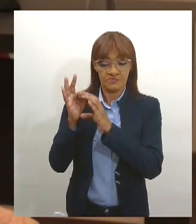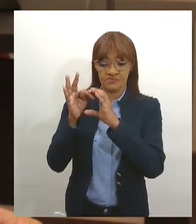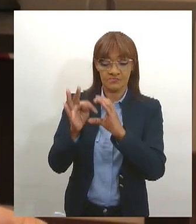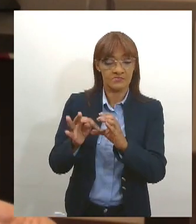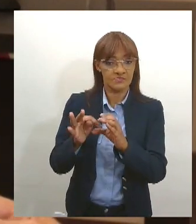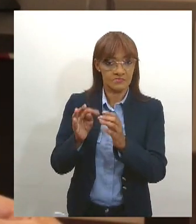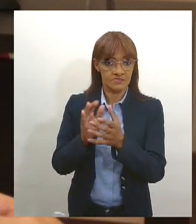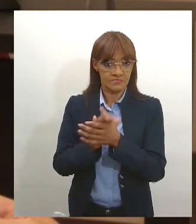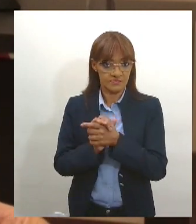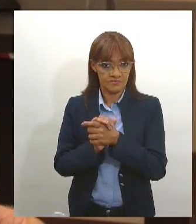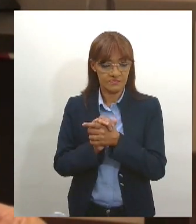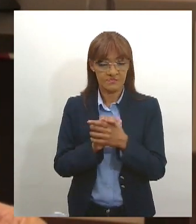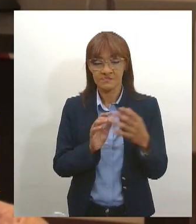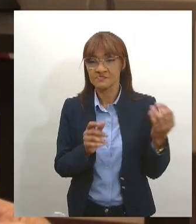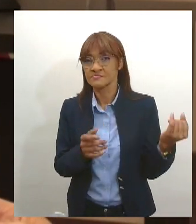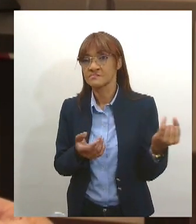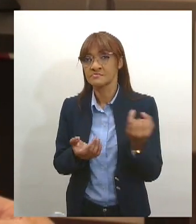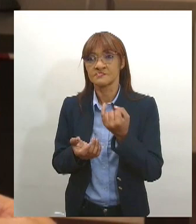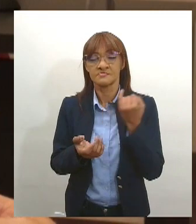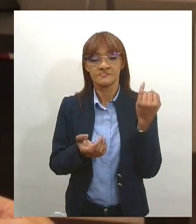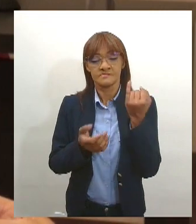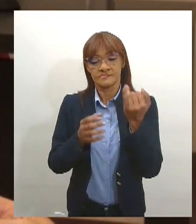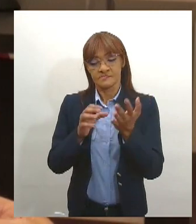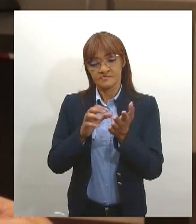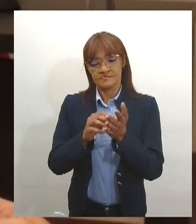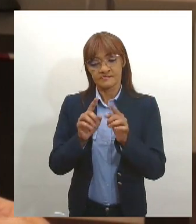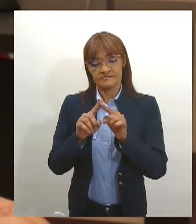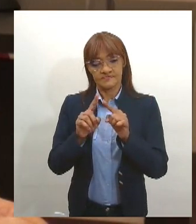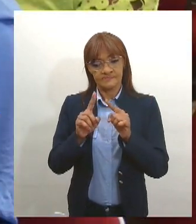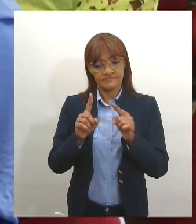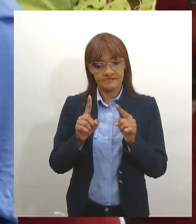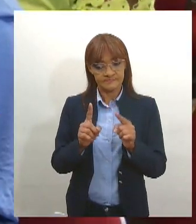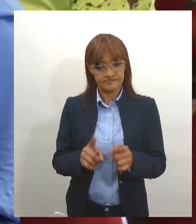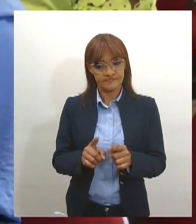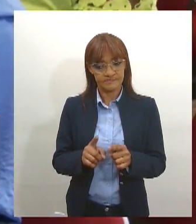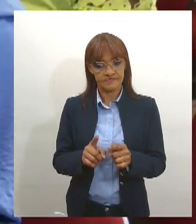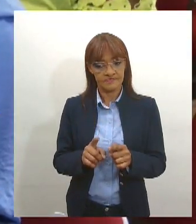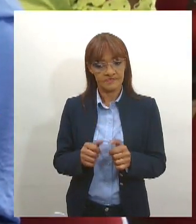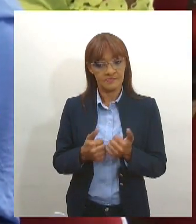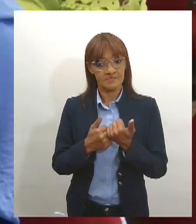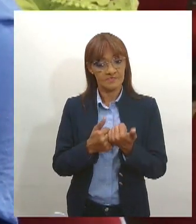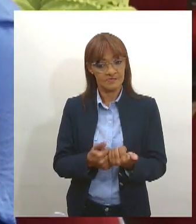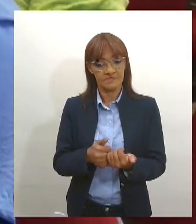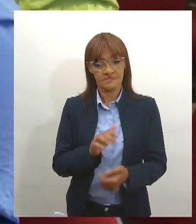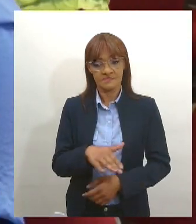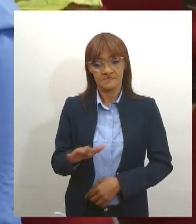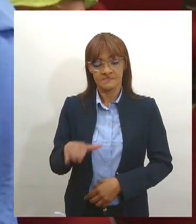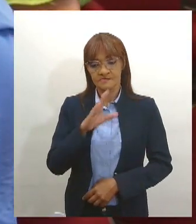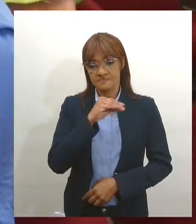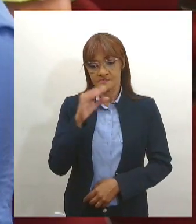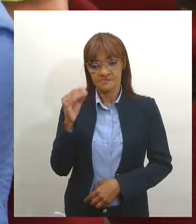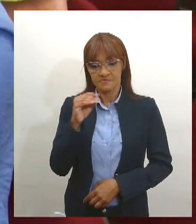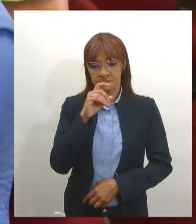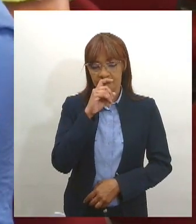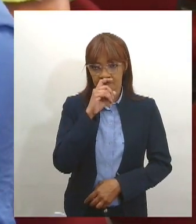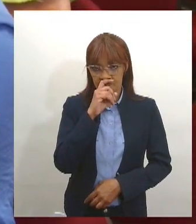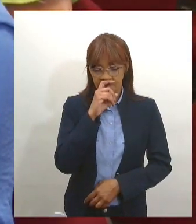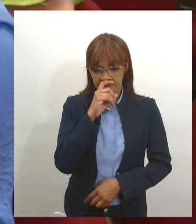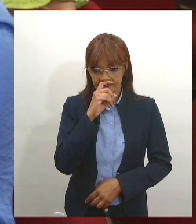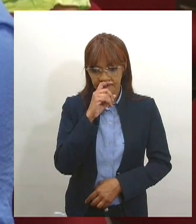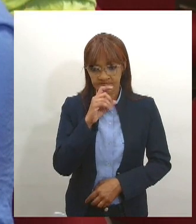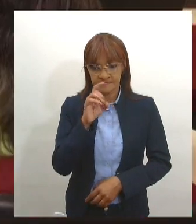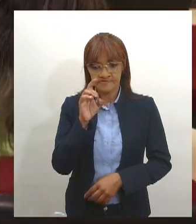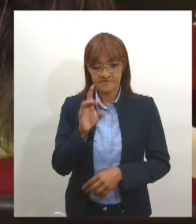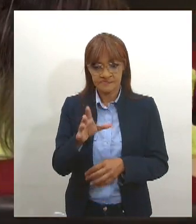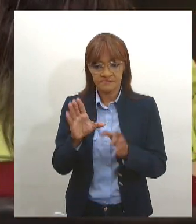importante, mas que tem que ter uma bandeira da infância e adolescência. Apenas os conselheiros do sexto distrito deverão concorrer